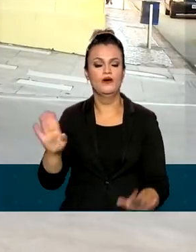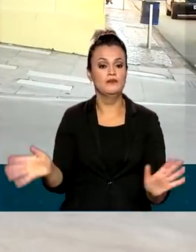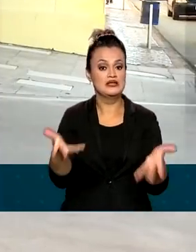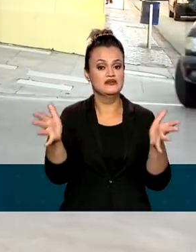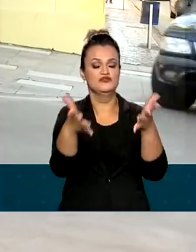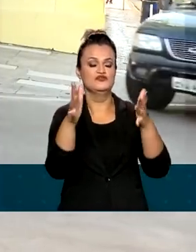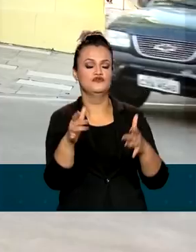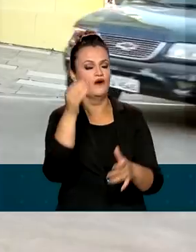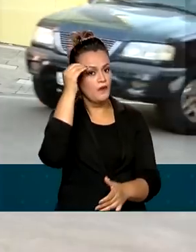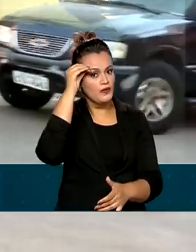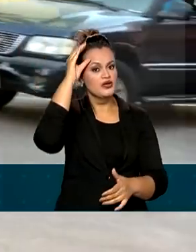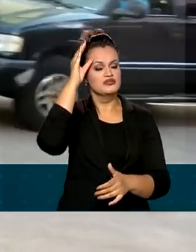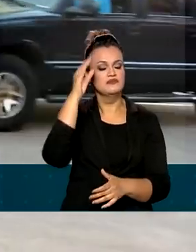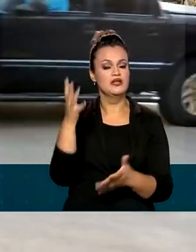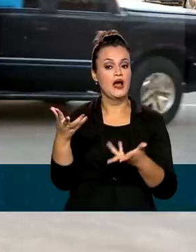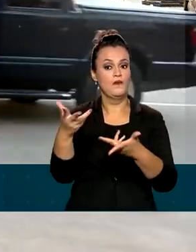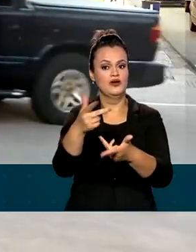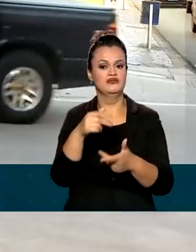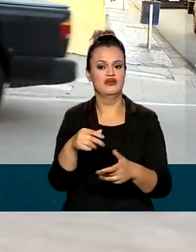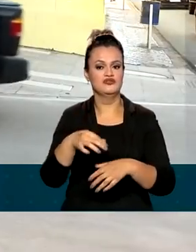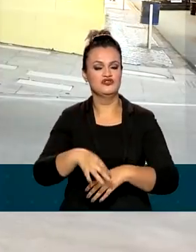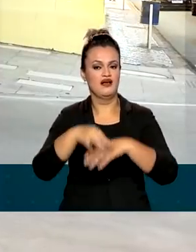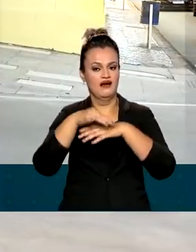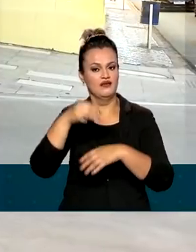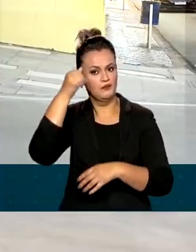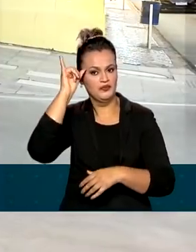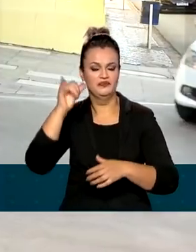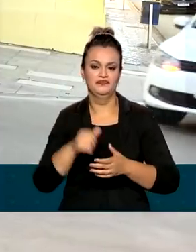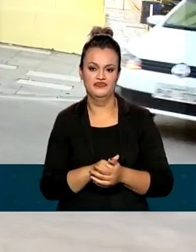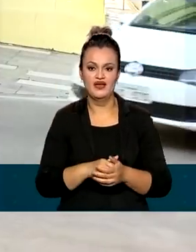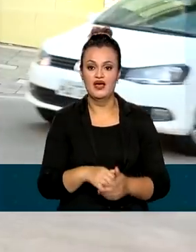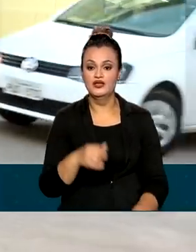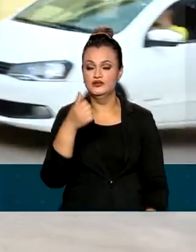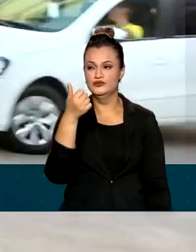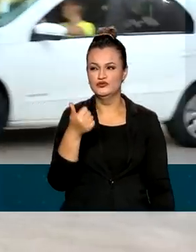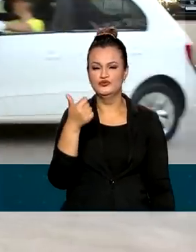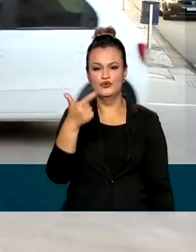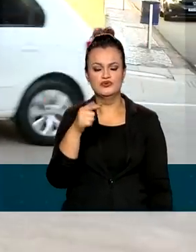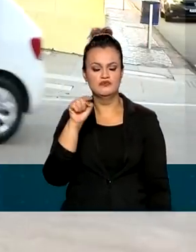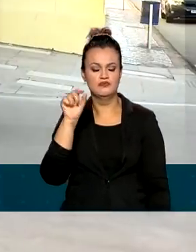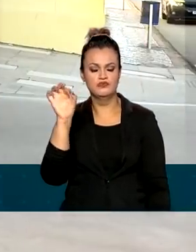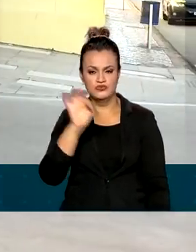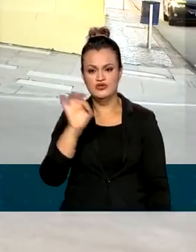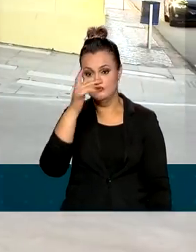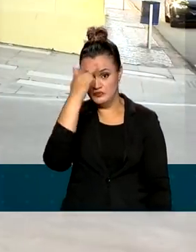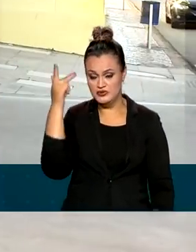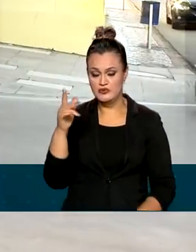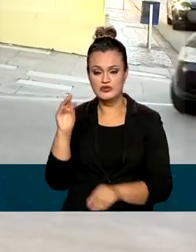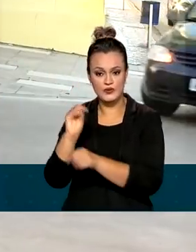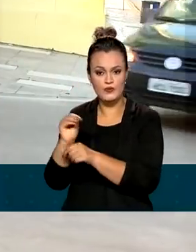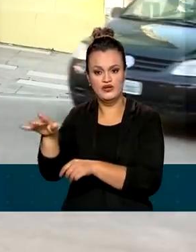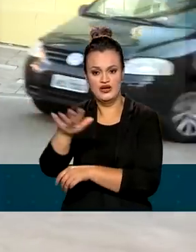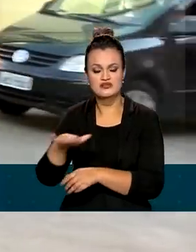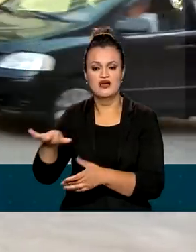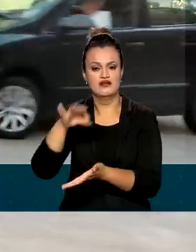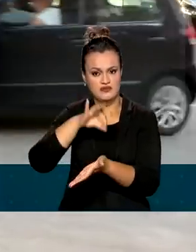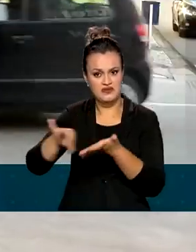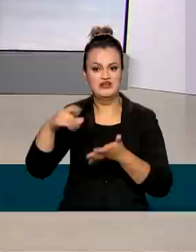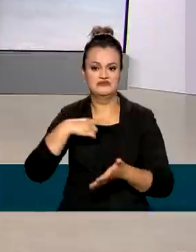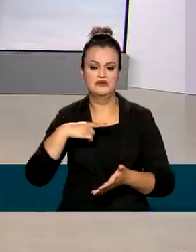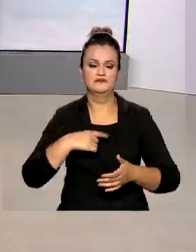produção e a qualidade do gado brasileiro. Atualmente, cerca de 12 milhões de zebuínos são cadastrados em todo o Brasil.